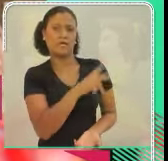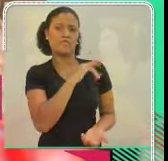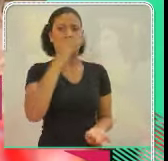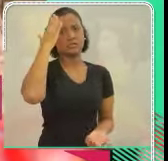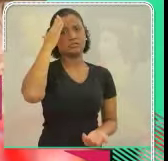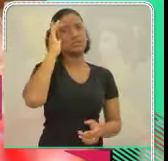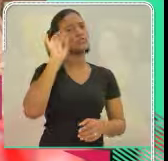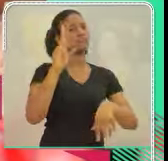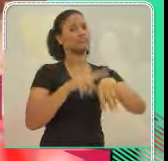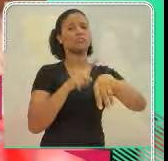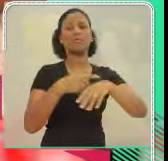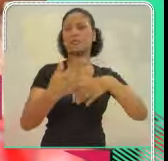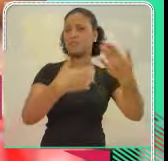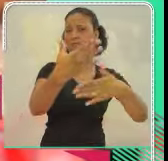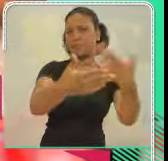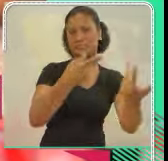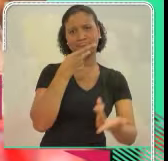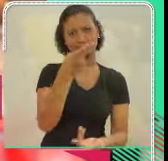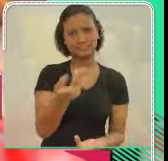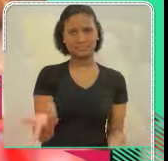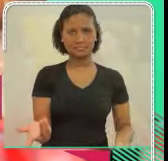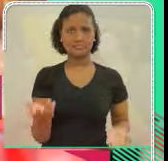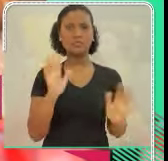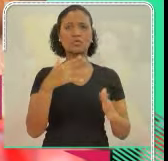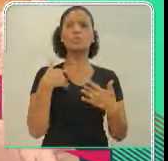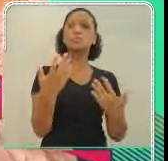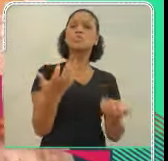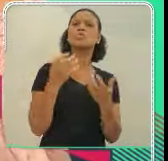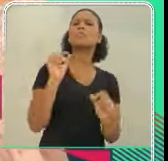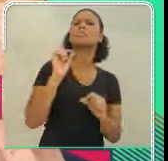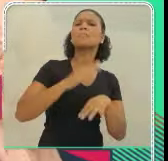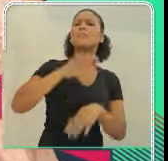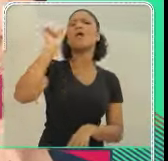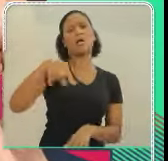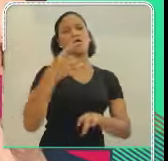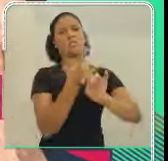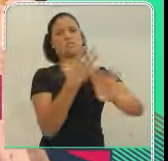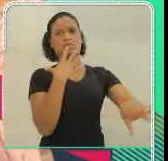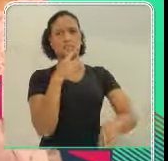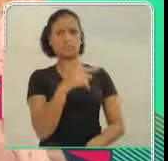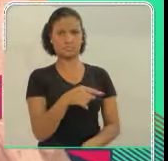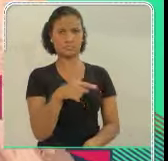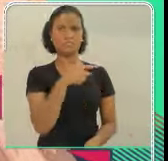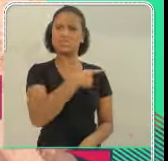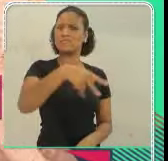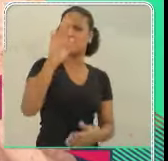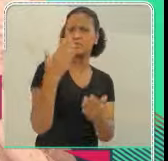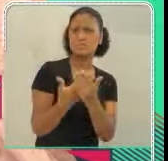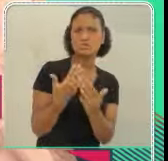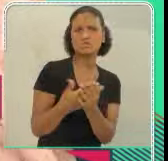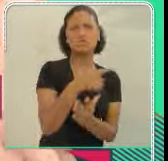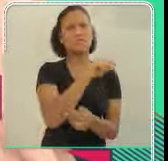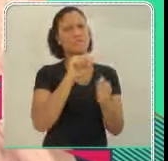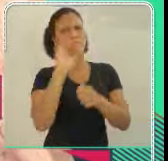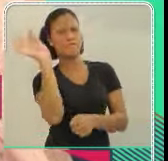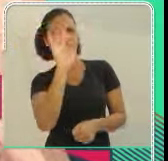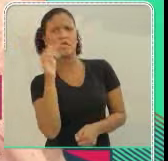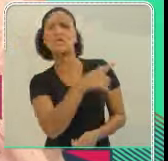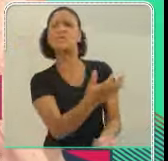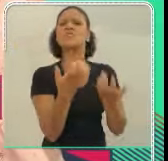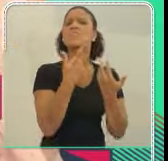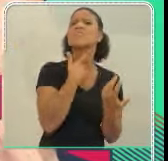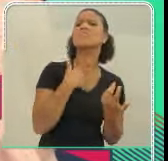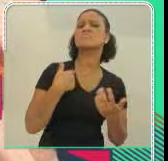quero que ela seja o mais independente possível, que ela vá para a escola, que ela faça a faculdade que ela quiser e tudo,